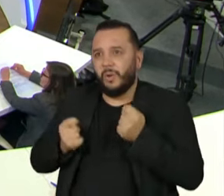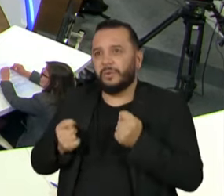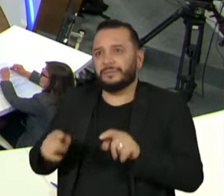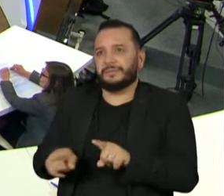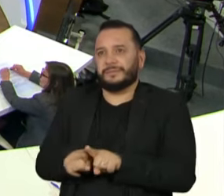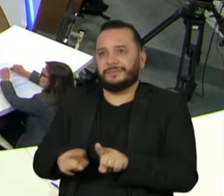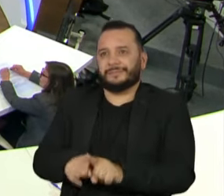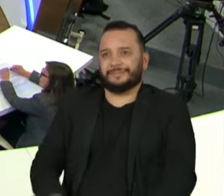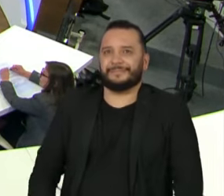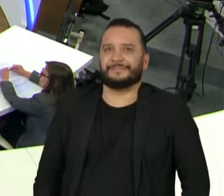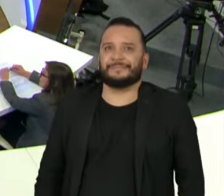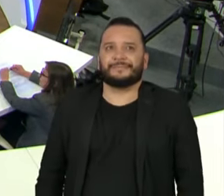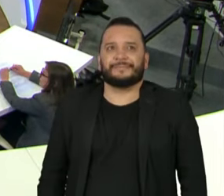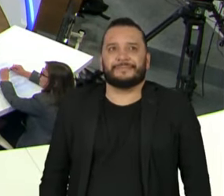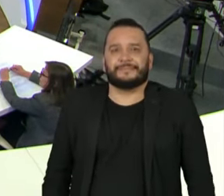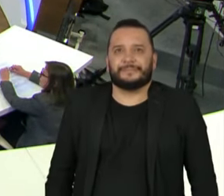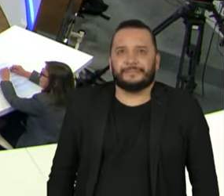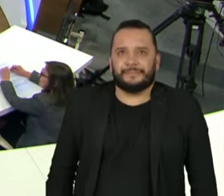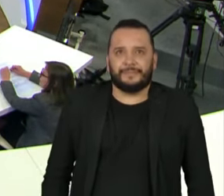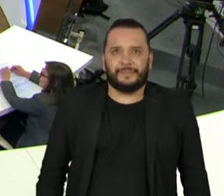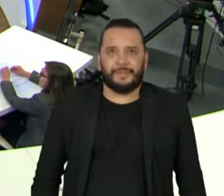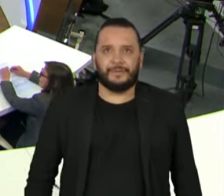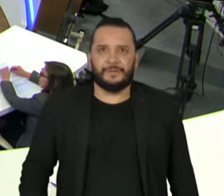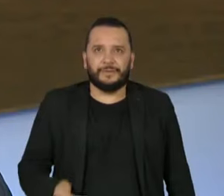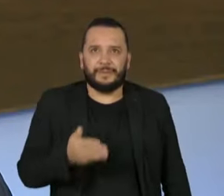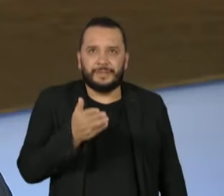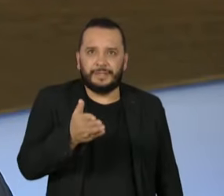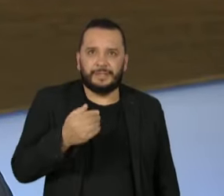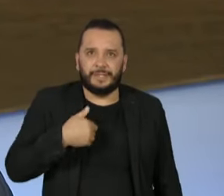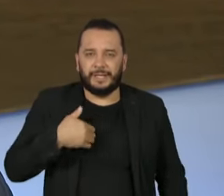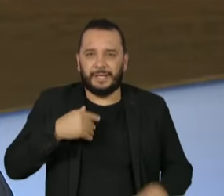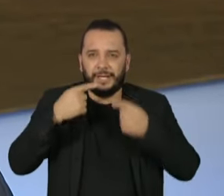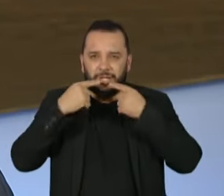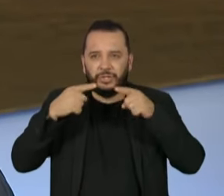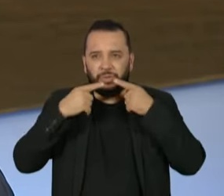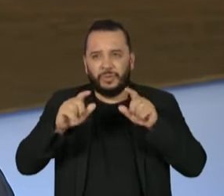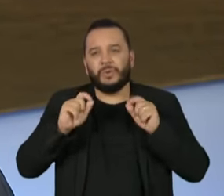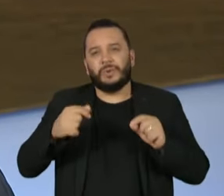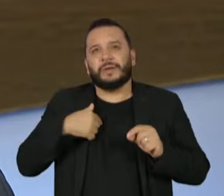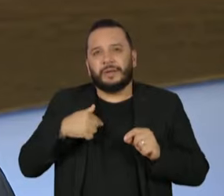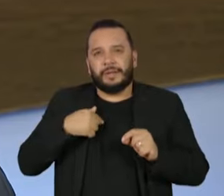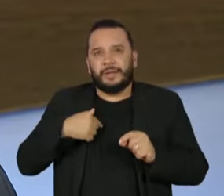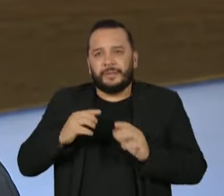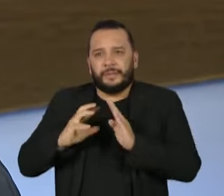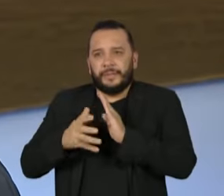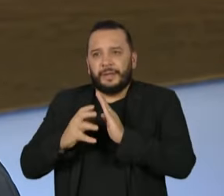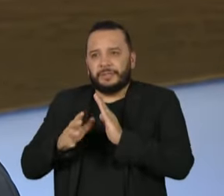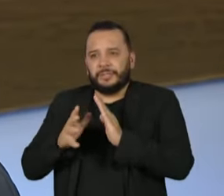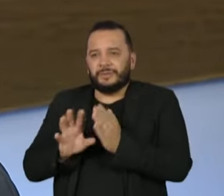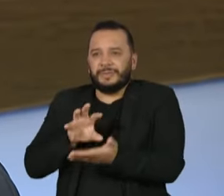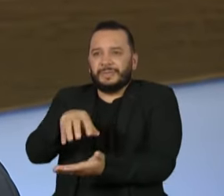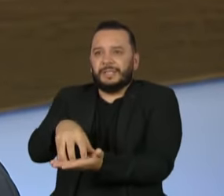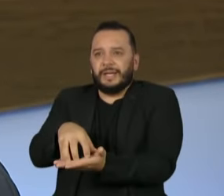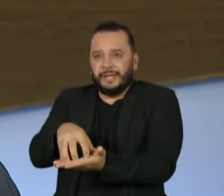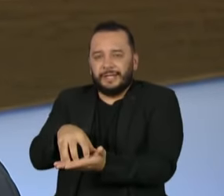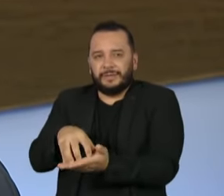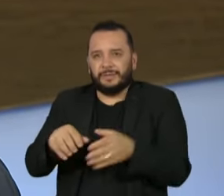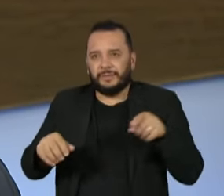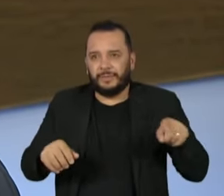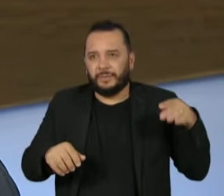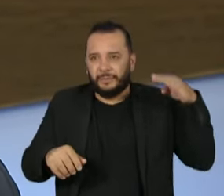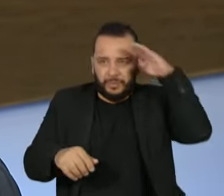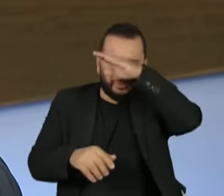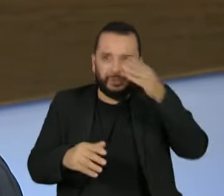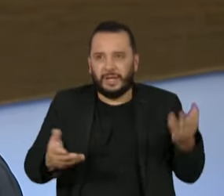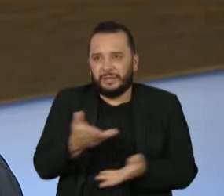criticou a relação de tomar lado a cá entre o Centrão e o governo Bolsonaro, que se dá tanto na distribuição de emendas